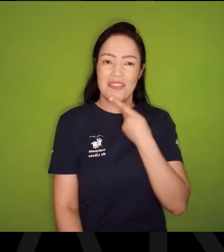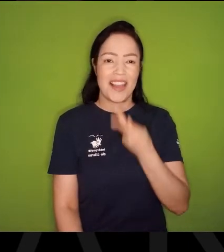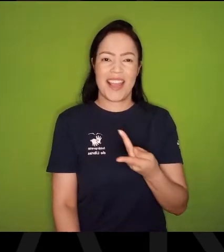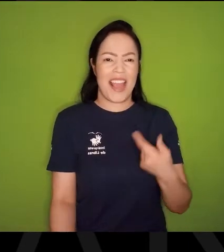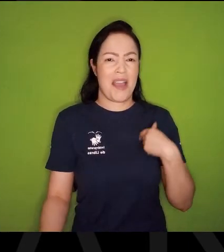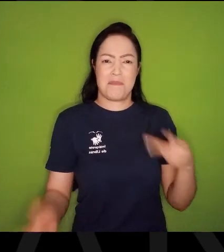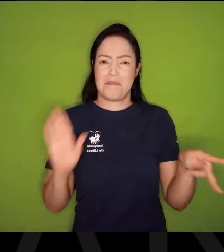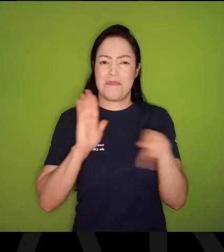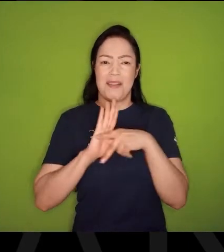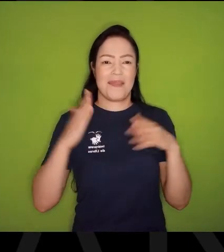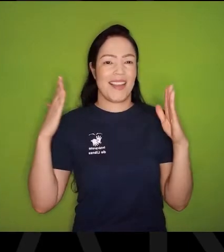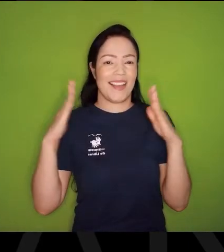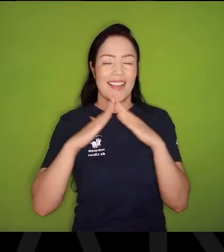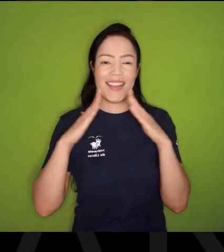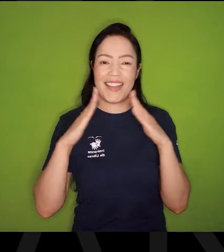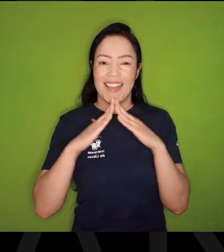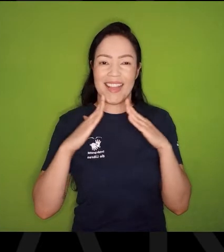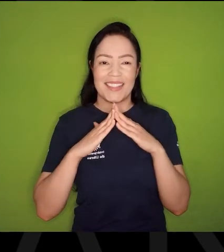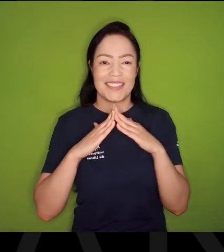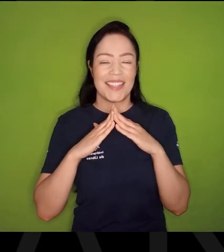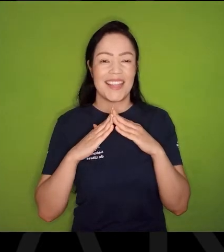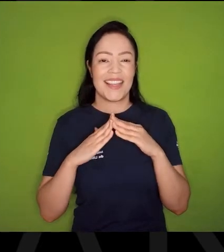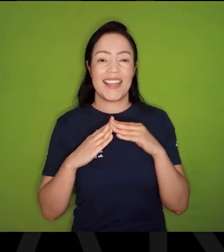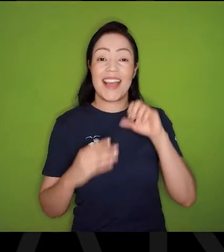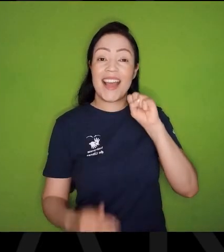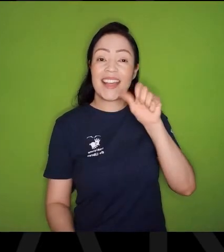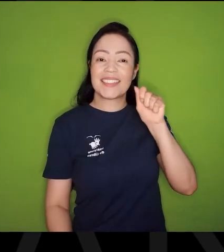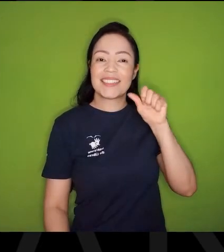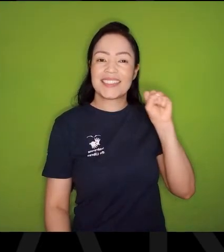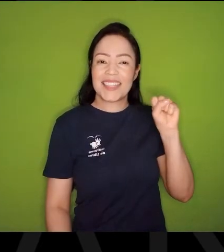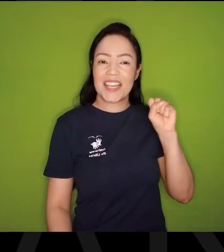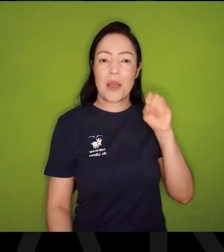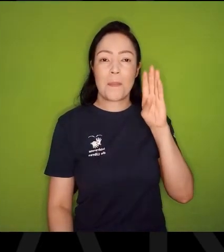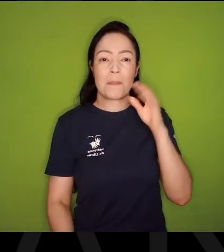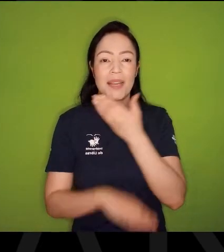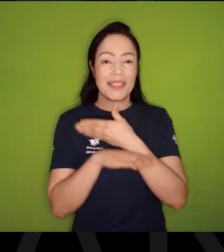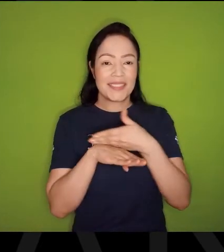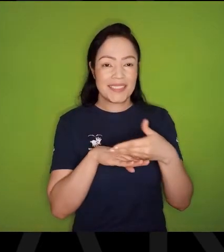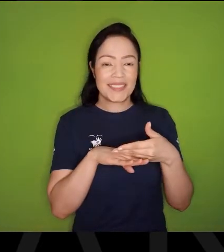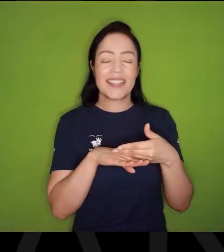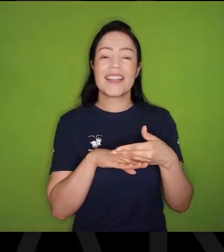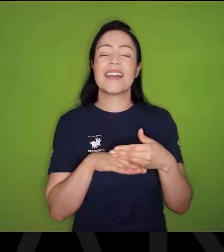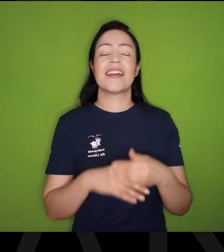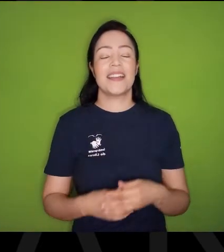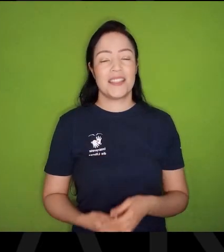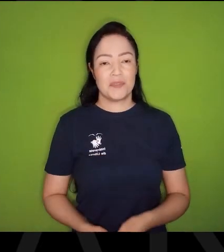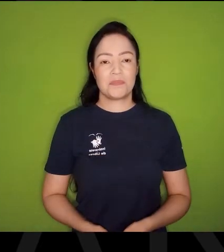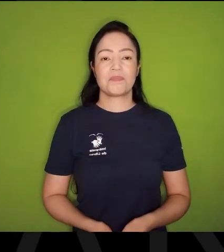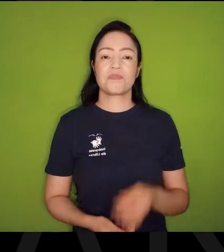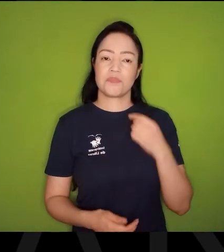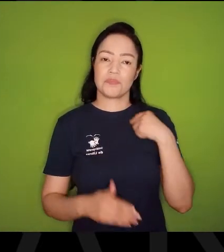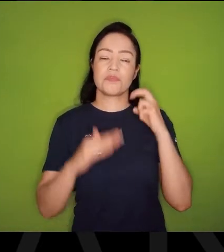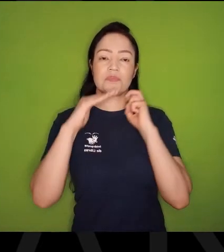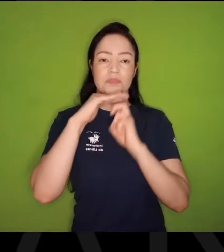em casa, Rua Luiz Gonzaga, Asa Branca, Fui morar no Jardim Aricanduva, Aí eu pegava o metrô